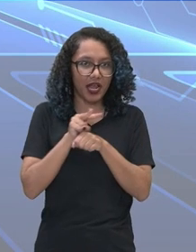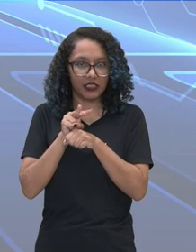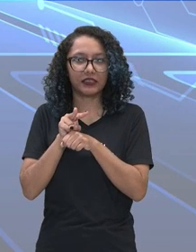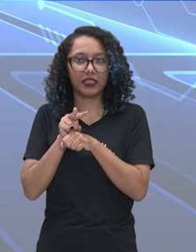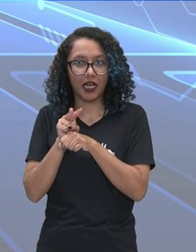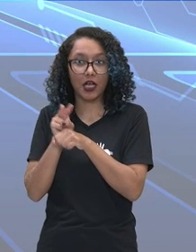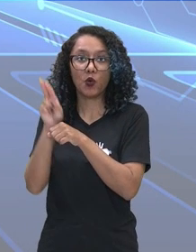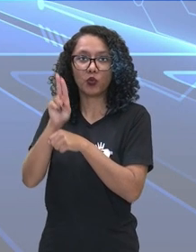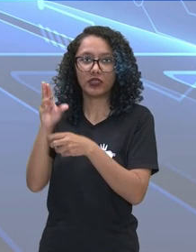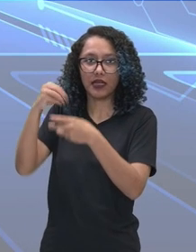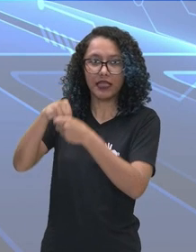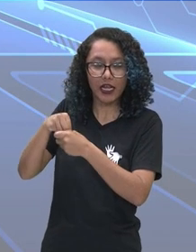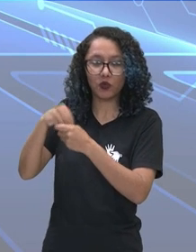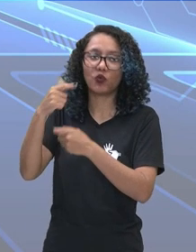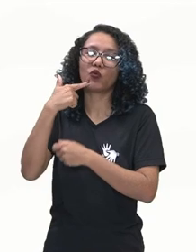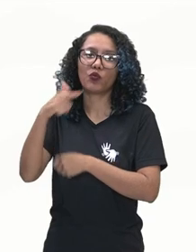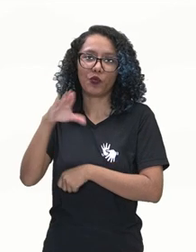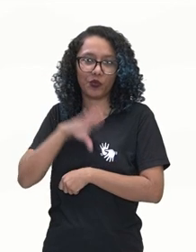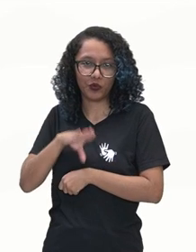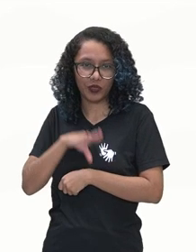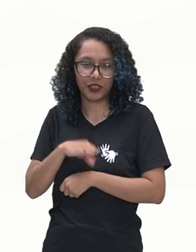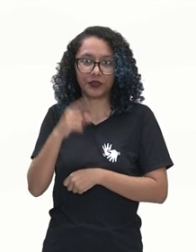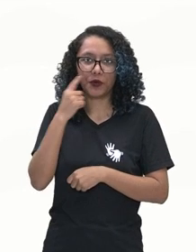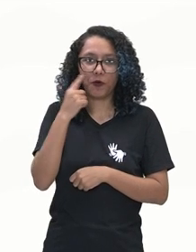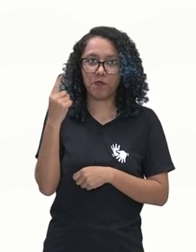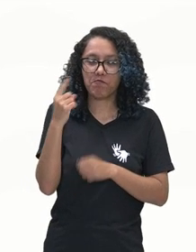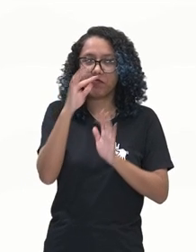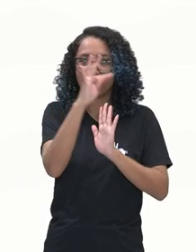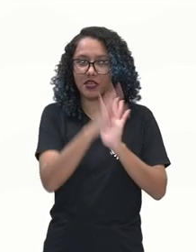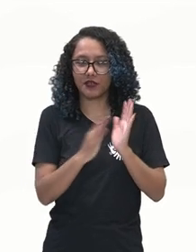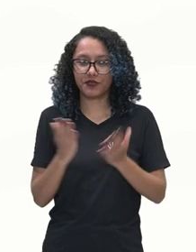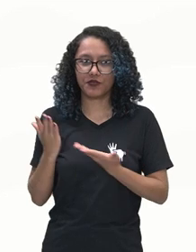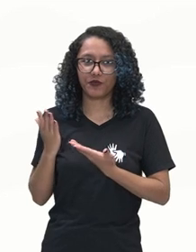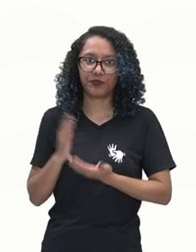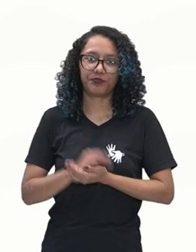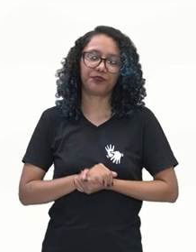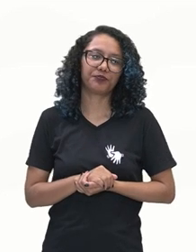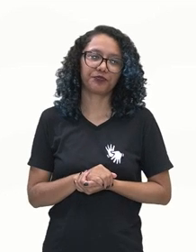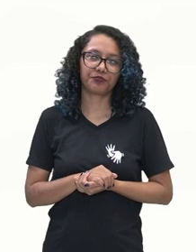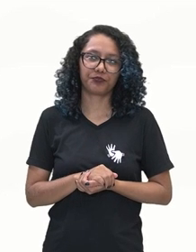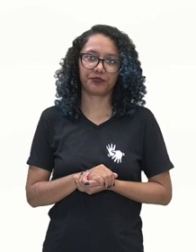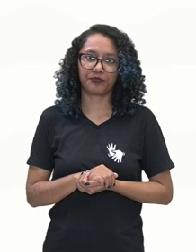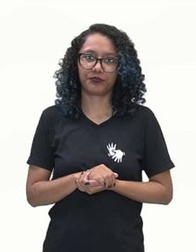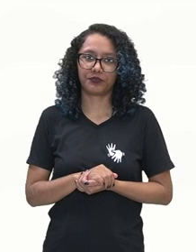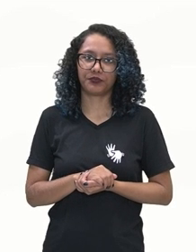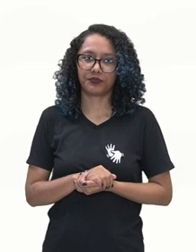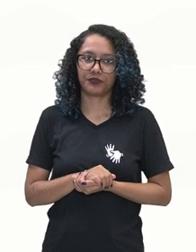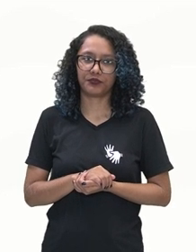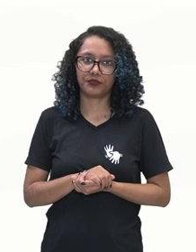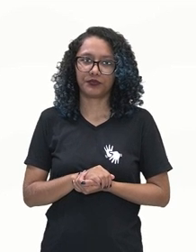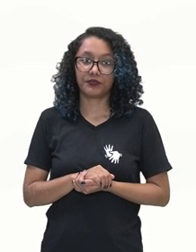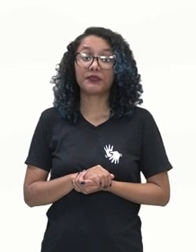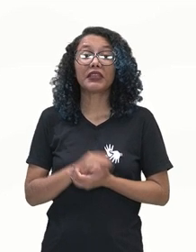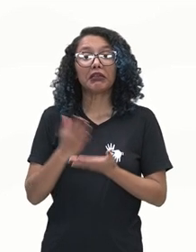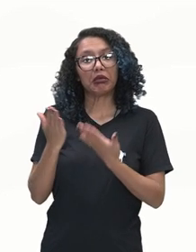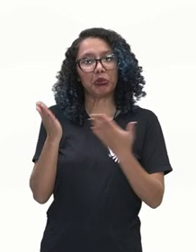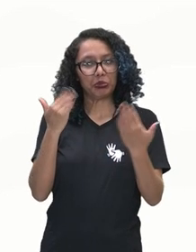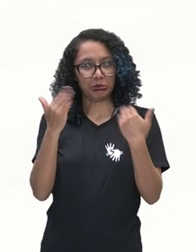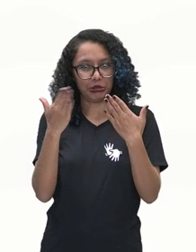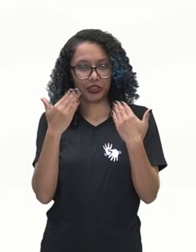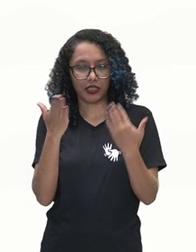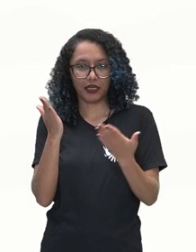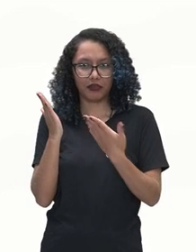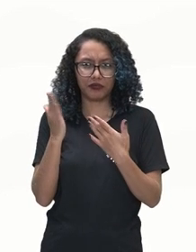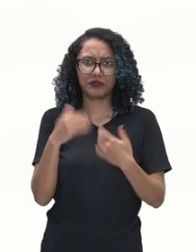língua portuguesa. Vamos dar uma olhada aqui, ó, no texto. No texto, nesse diálogo, eles